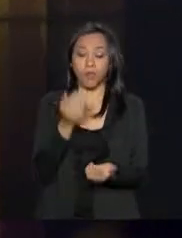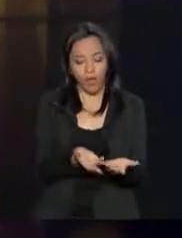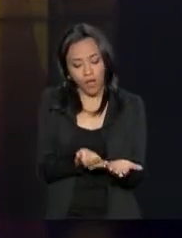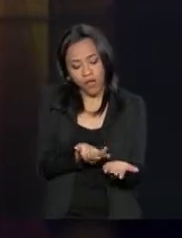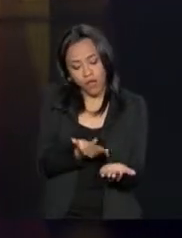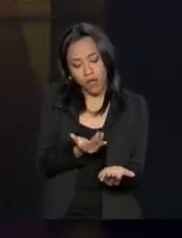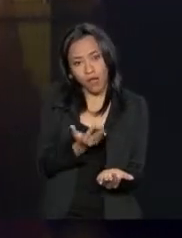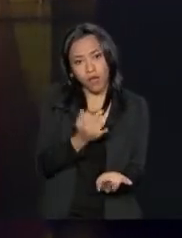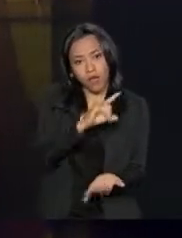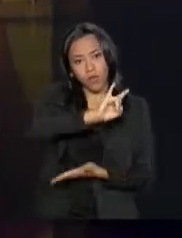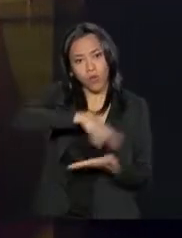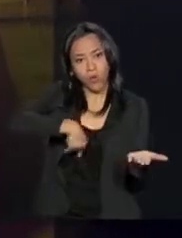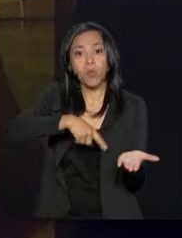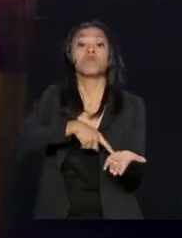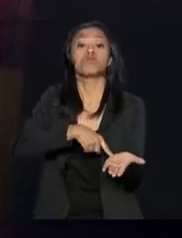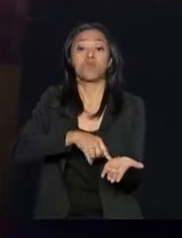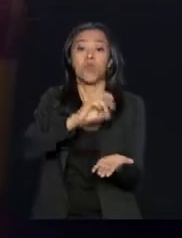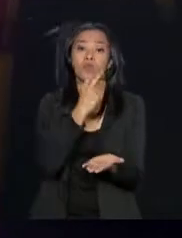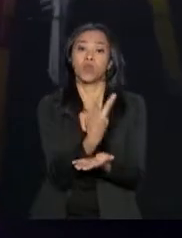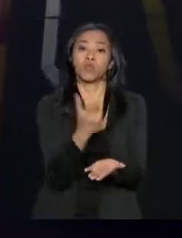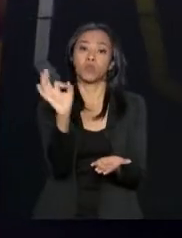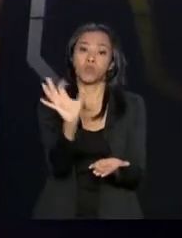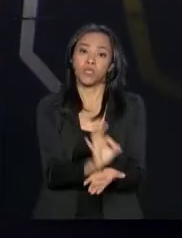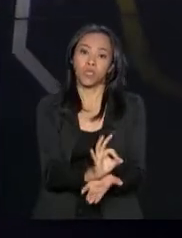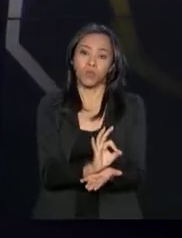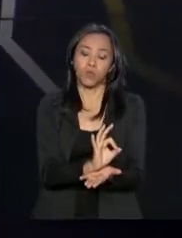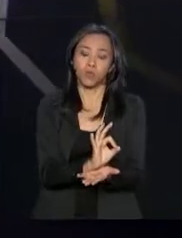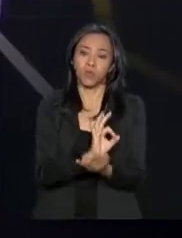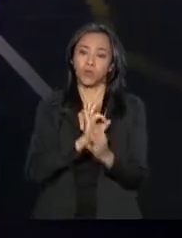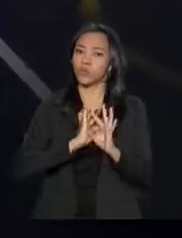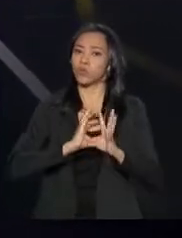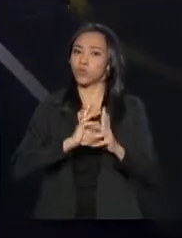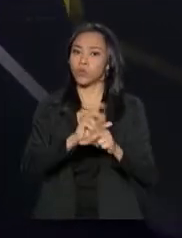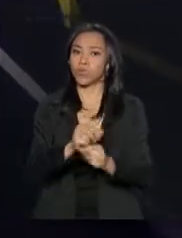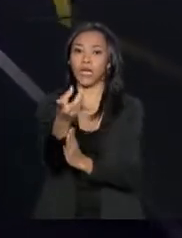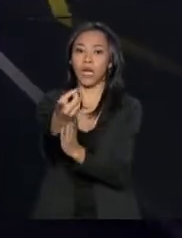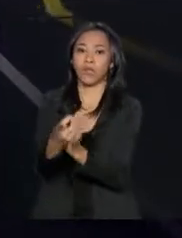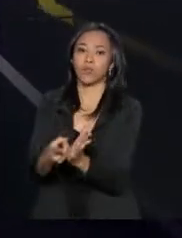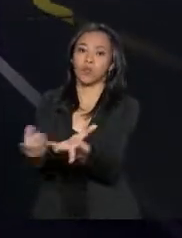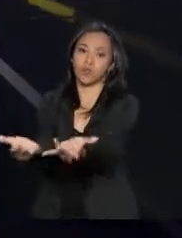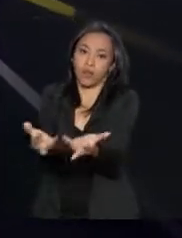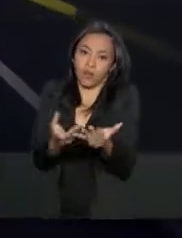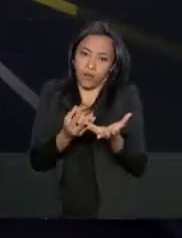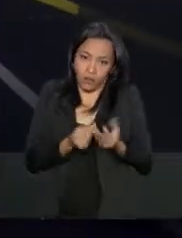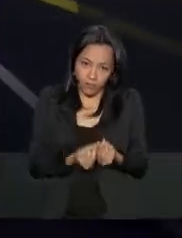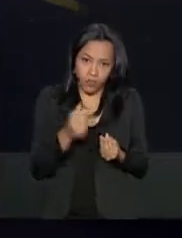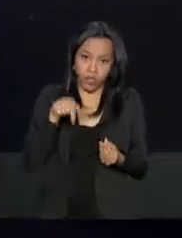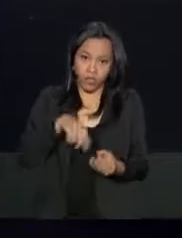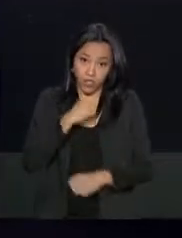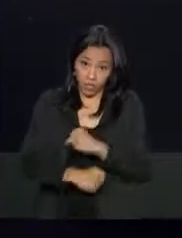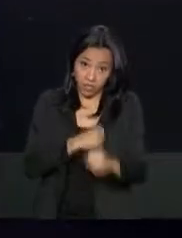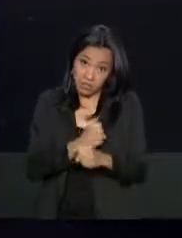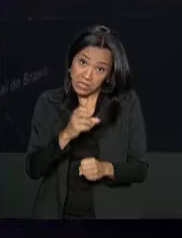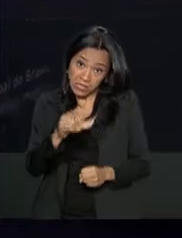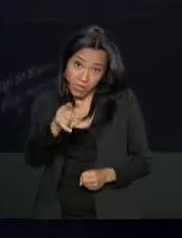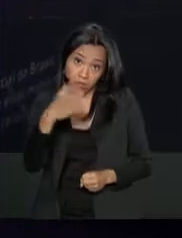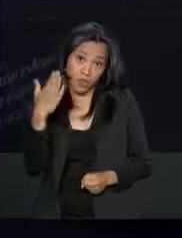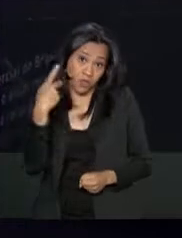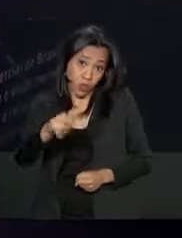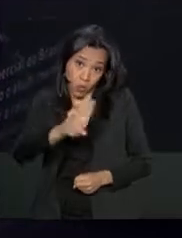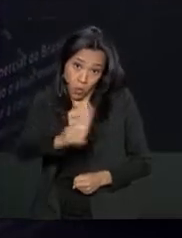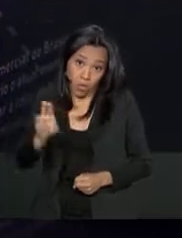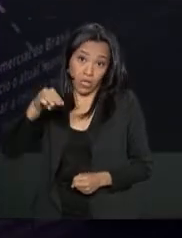retidos corresponde a 2% do total de declarações apresentadas este ano. Para saber se estão na malha fina, os